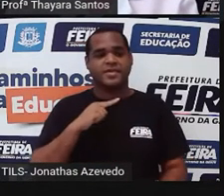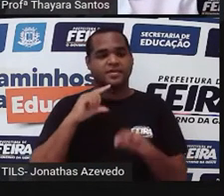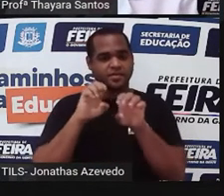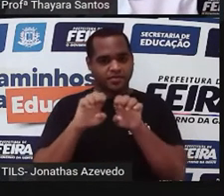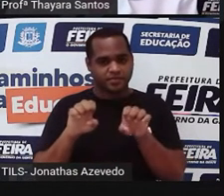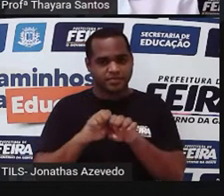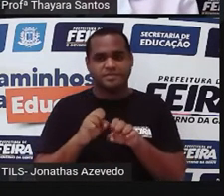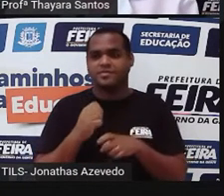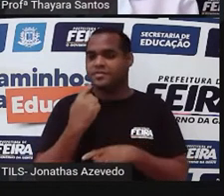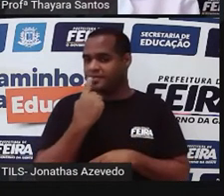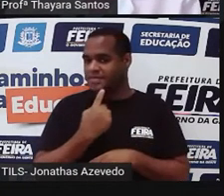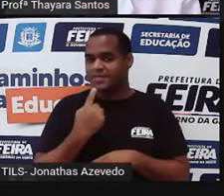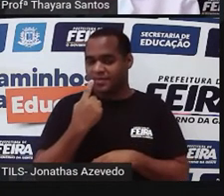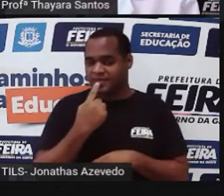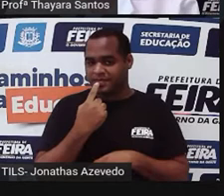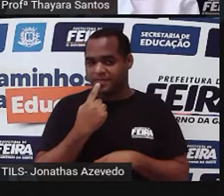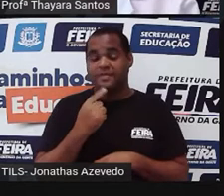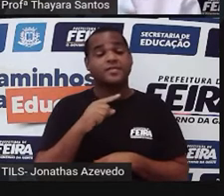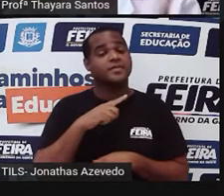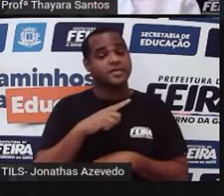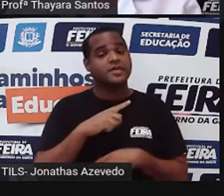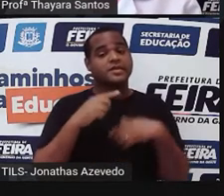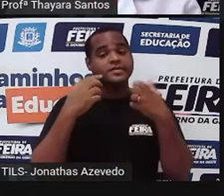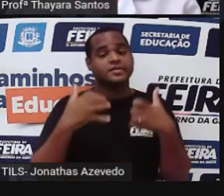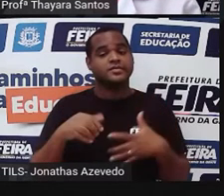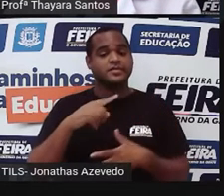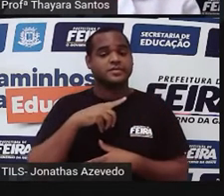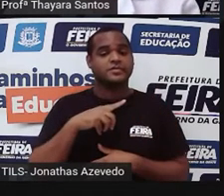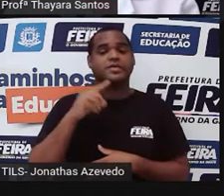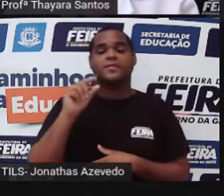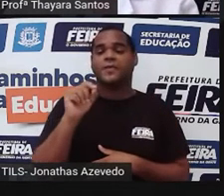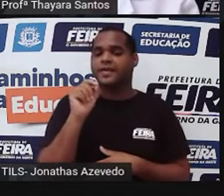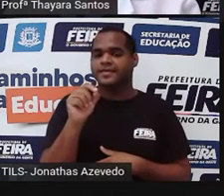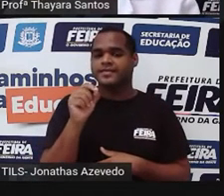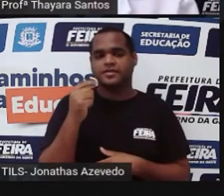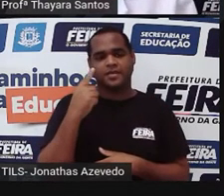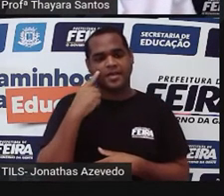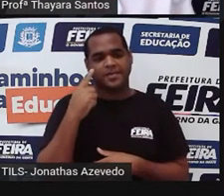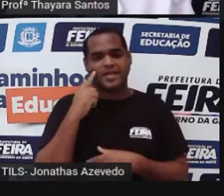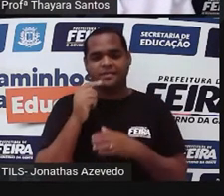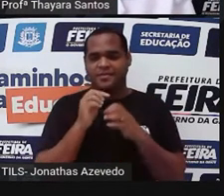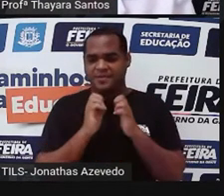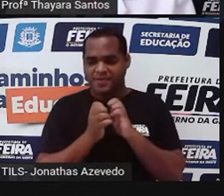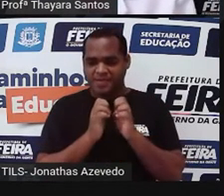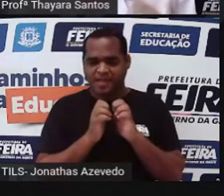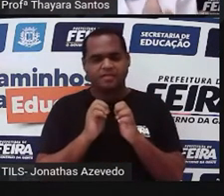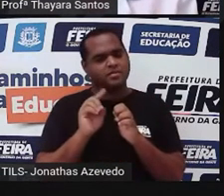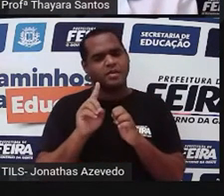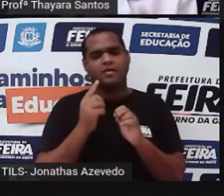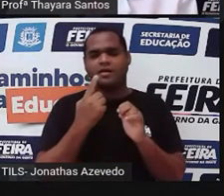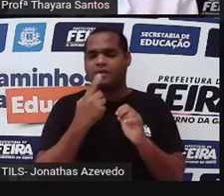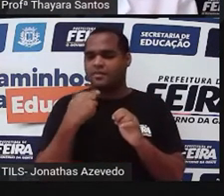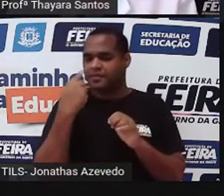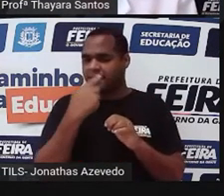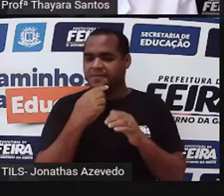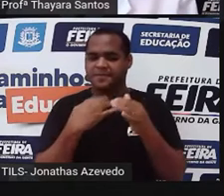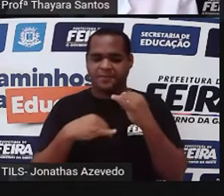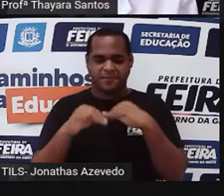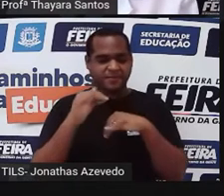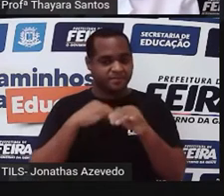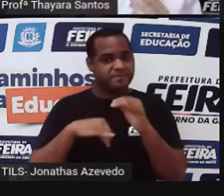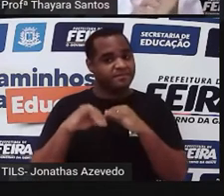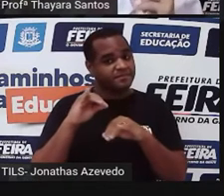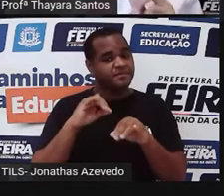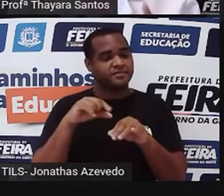importante, que é a língua. E a língua já não faz a digestão mecânica. O ela faz é a digestão química. Por quê? O é que vai